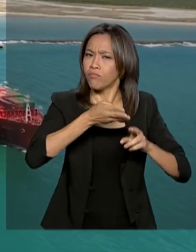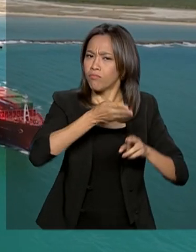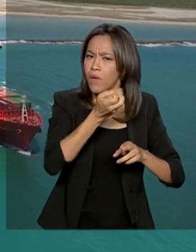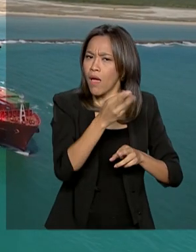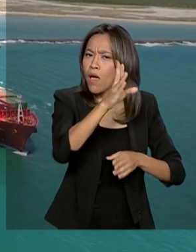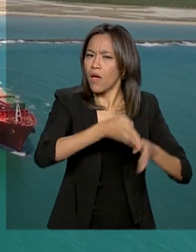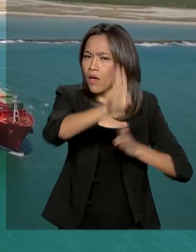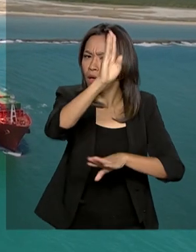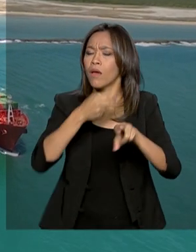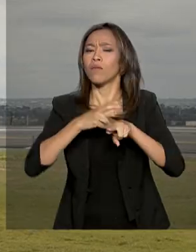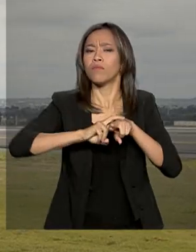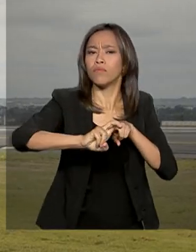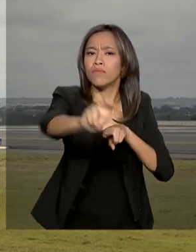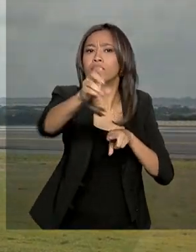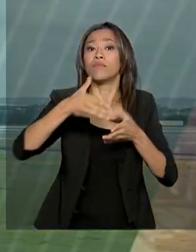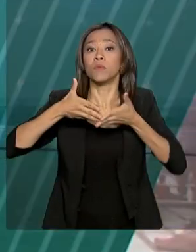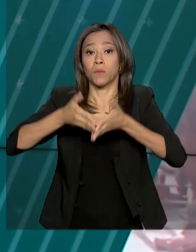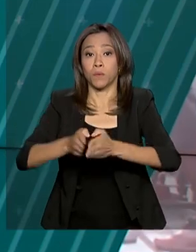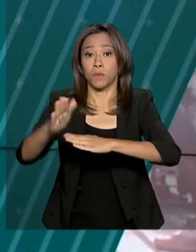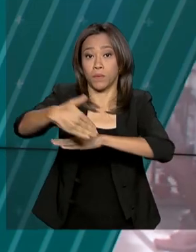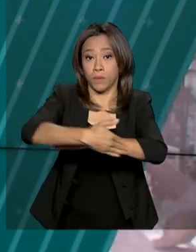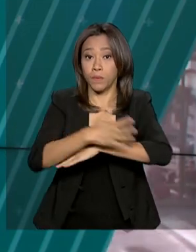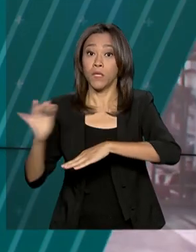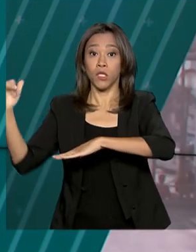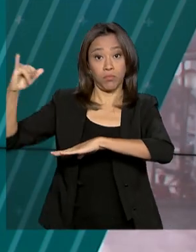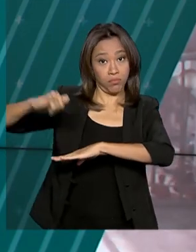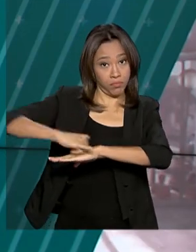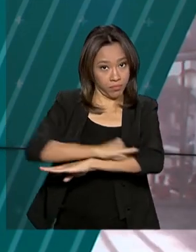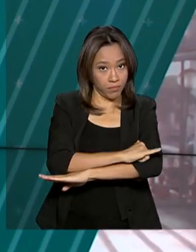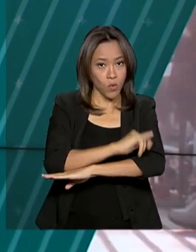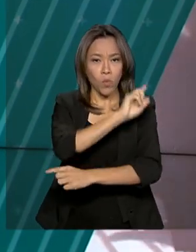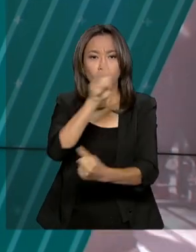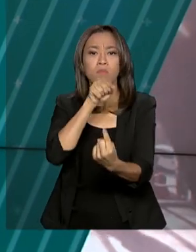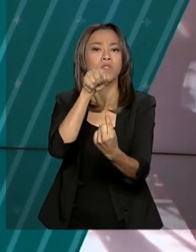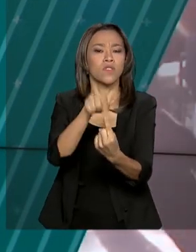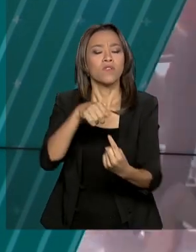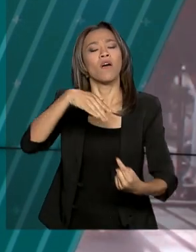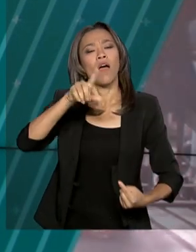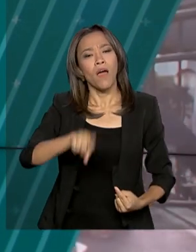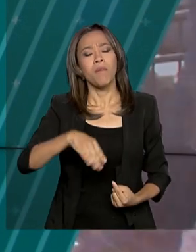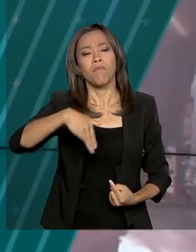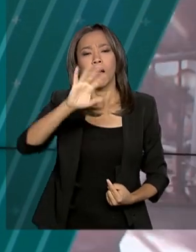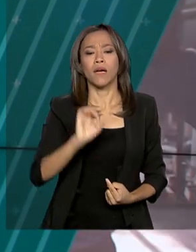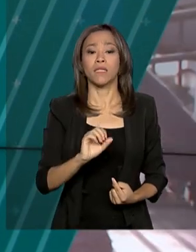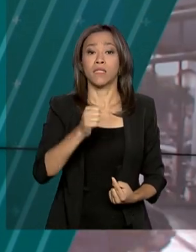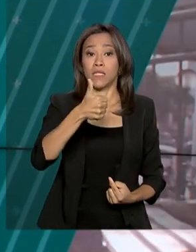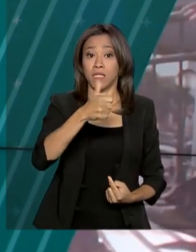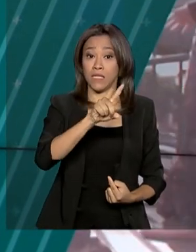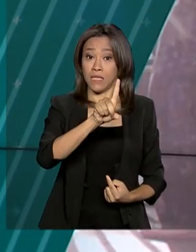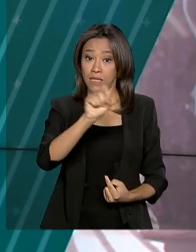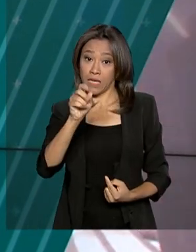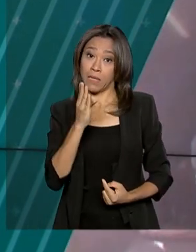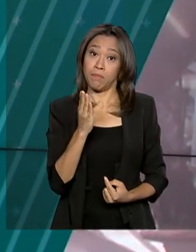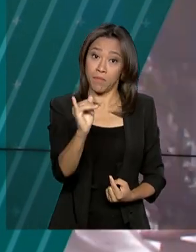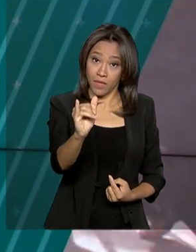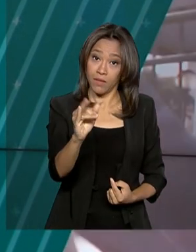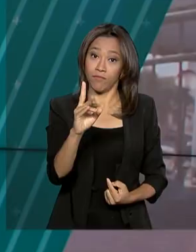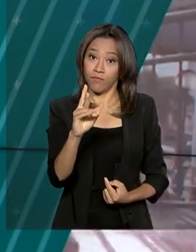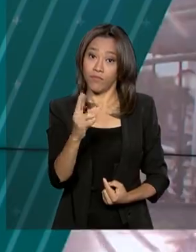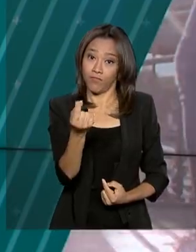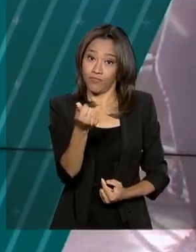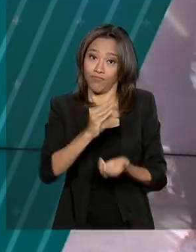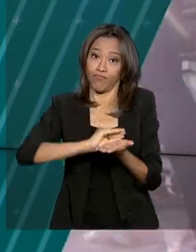terminais, portuários e aeroportos. A expectativa é alcançar mais de 100 bilhões de reais em investimentos.